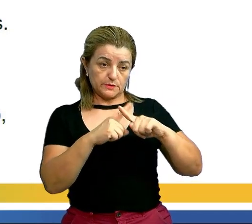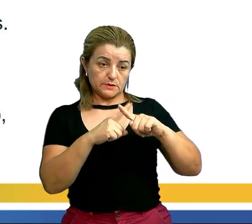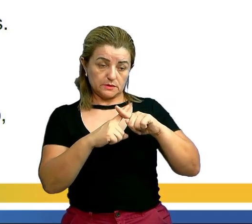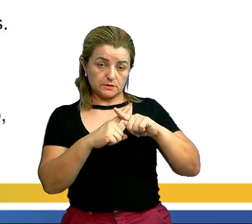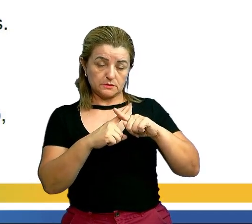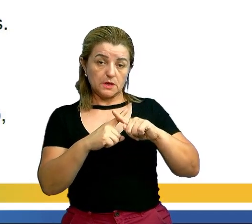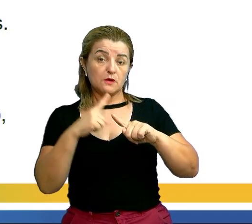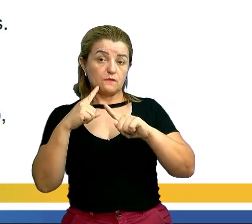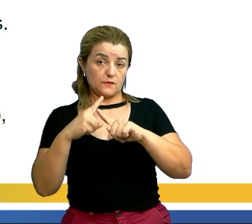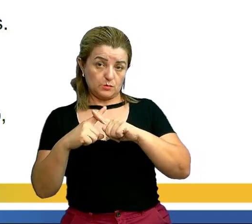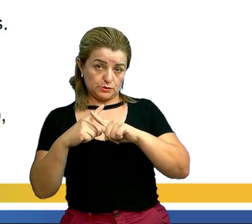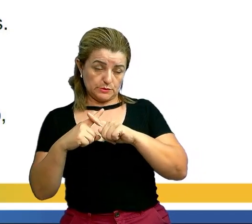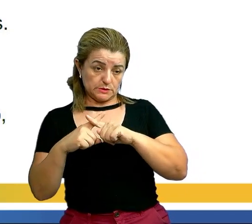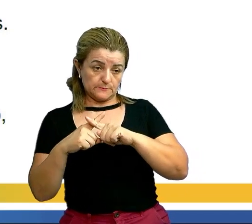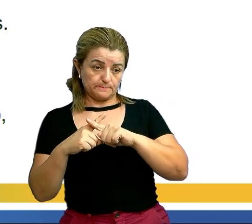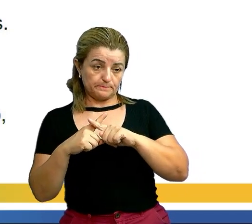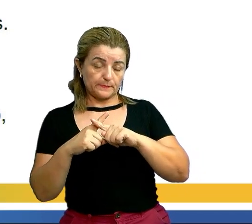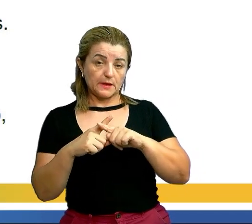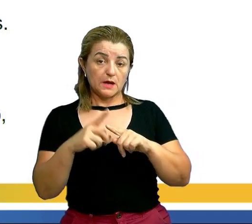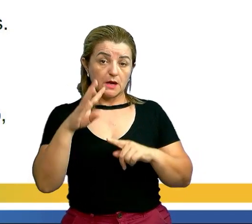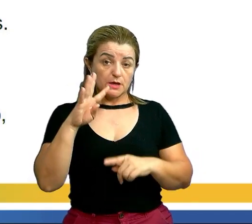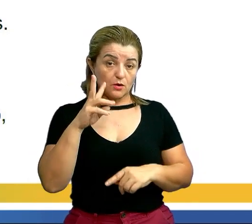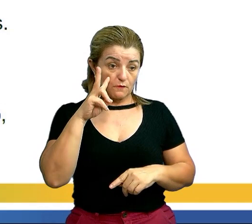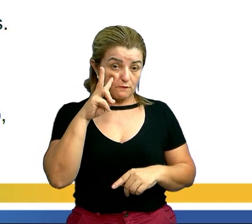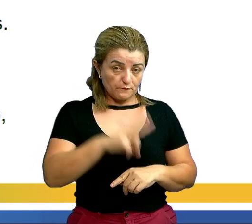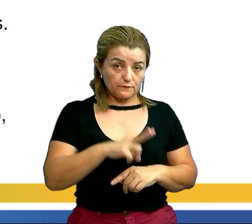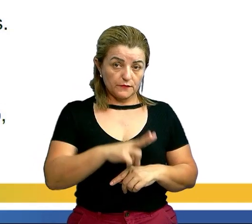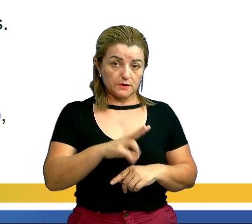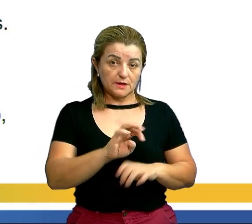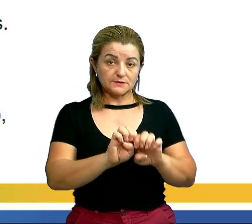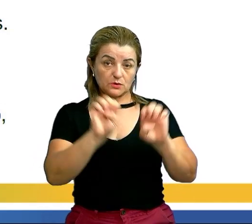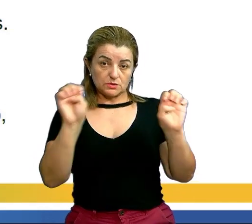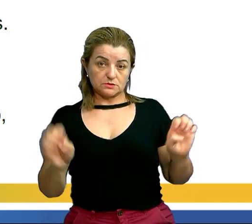vai multiplicando. E eu encontrei essa equação aqui.